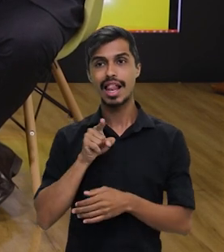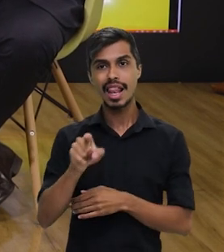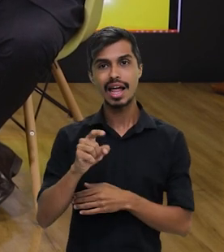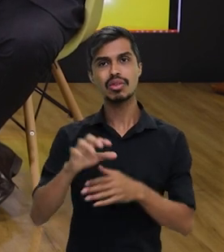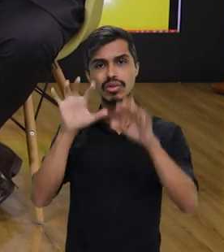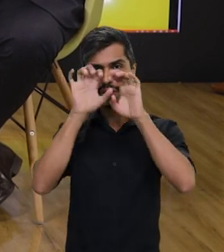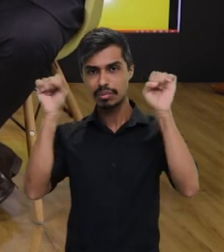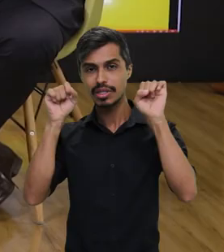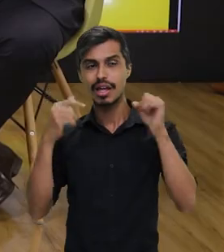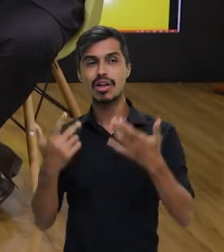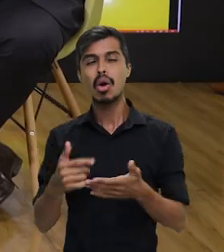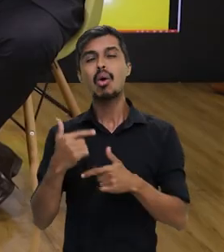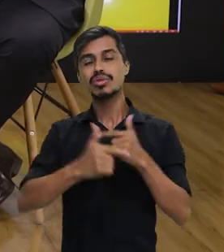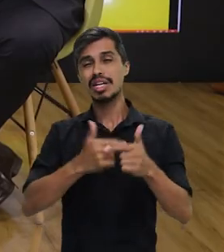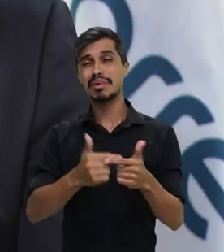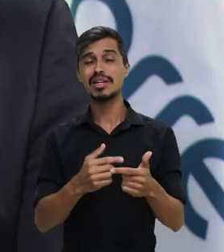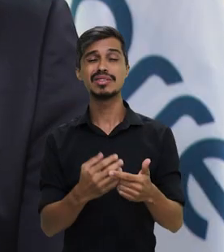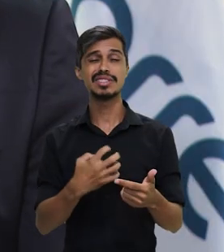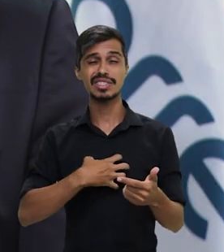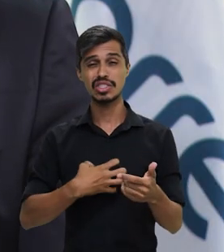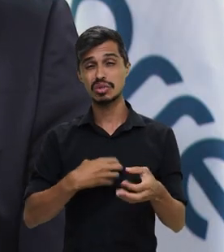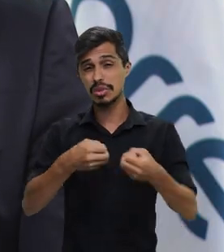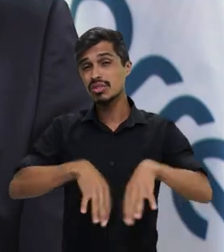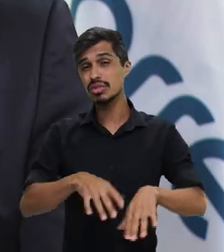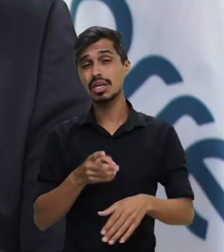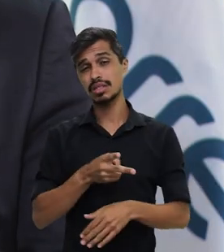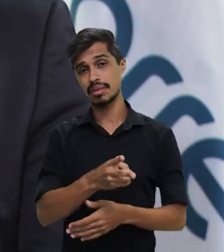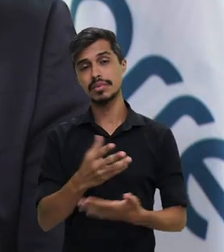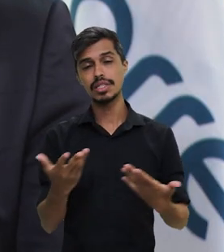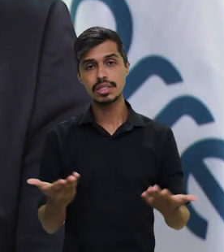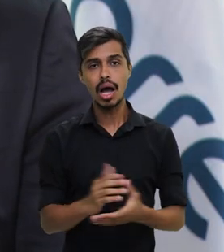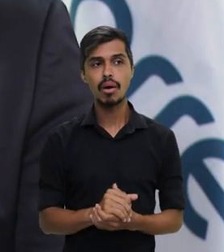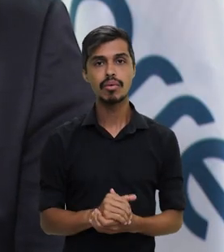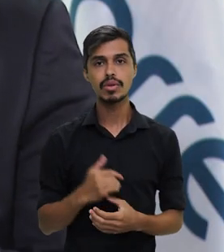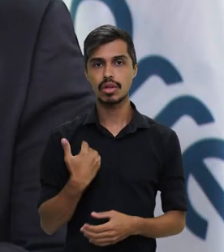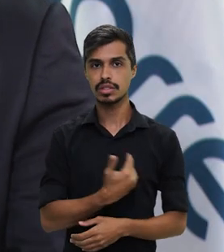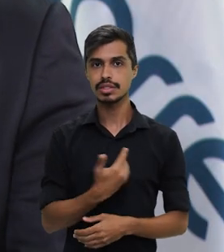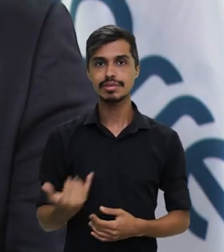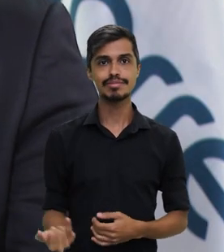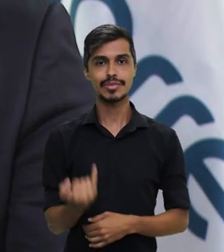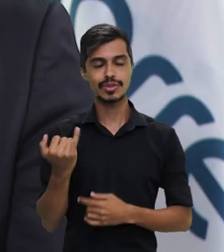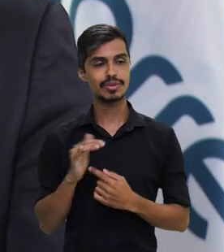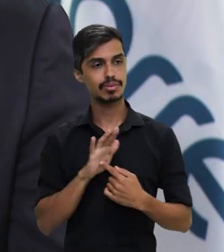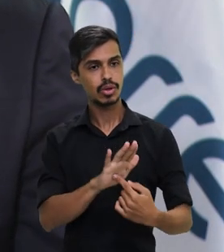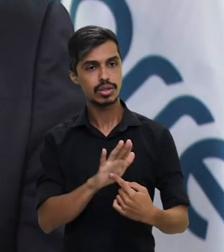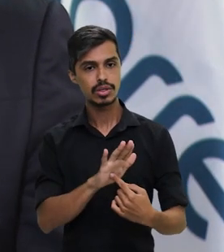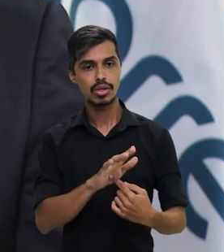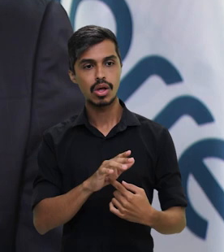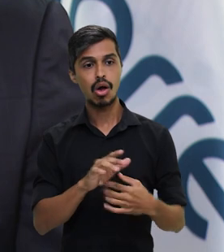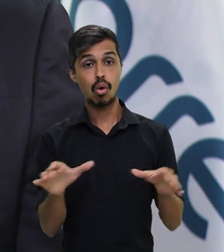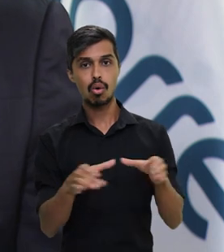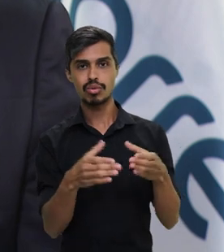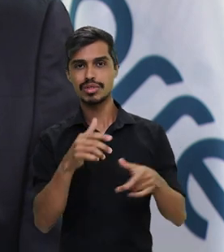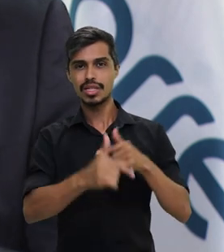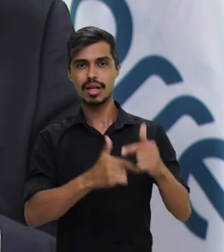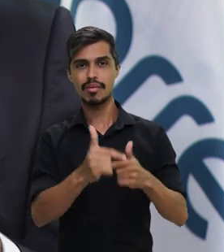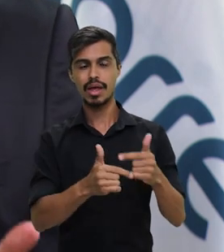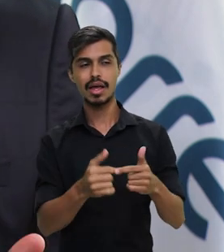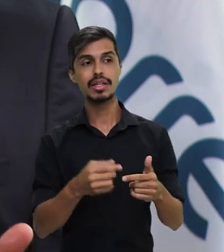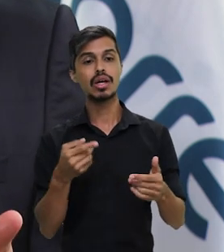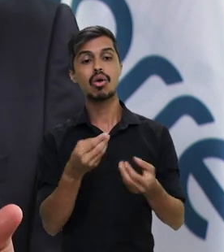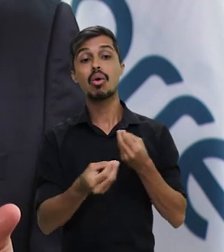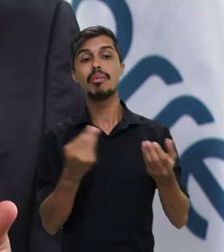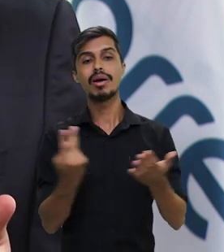vantajoso assim para a classe trabalhadora. Então, foi importante para que a gente mostrasse para o nosso corpo funcional também o